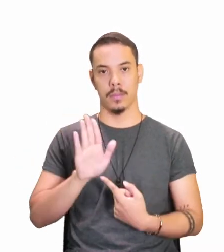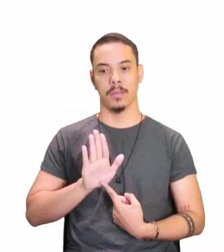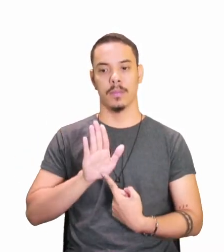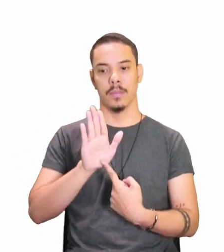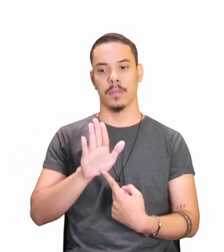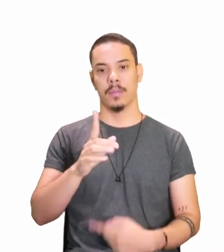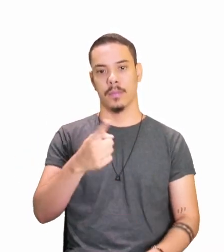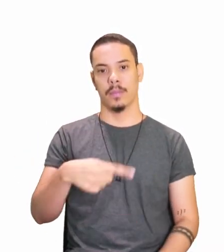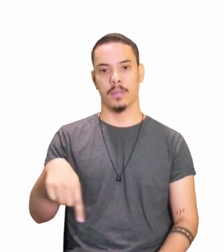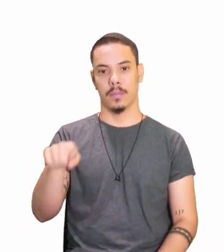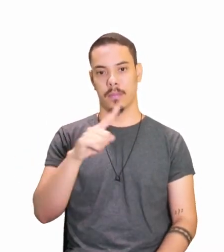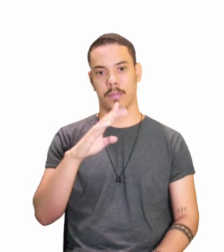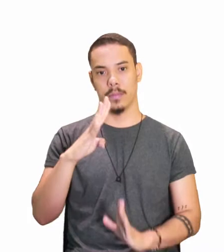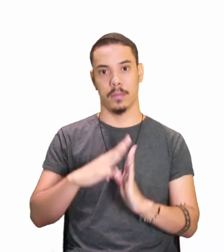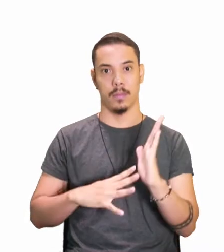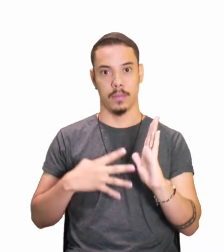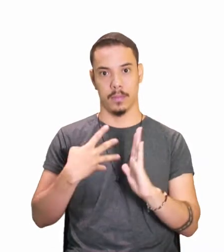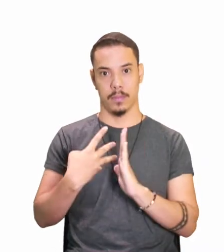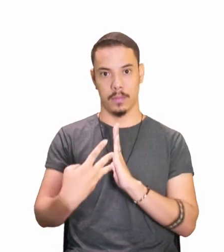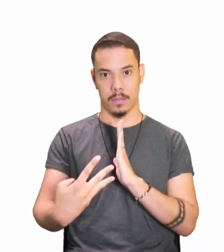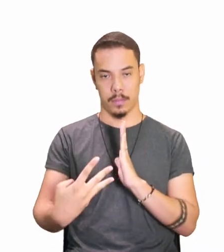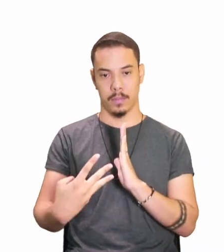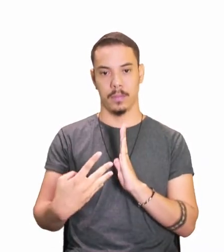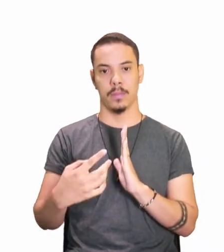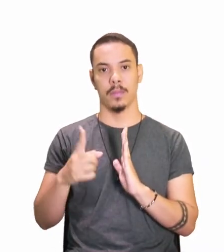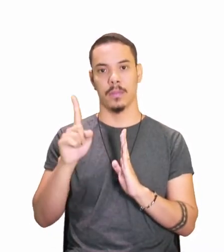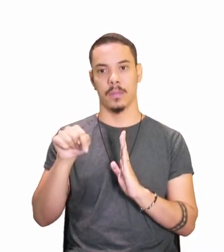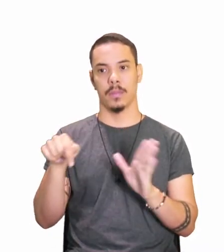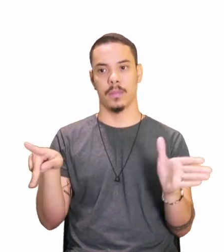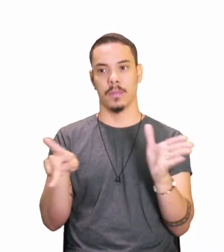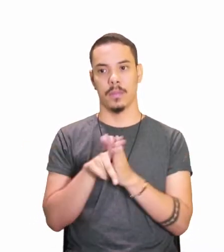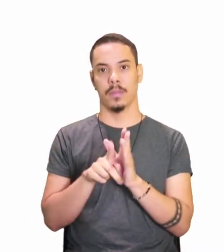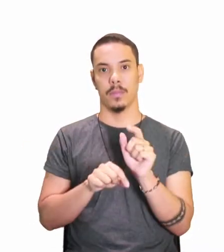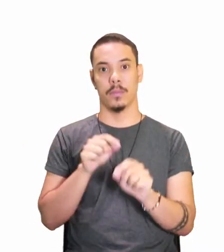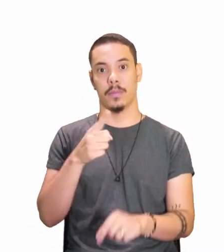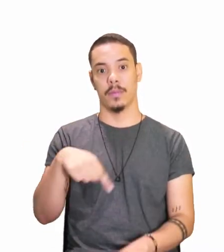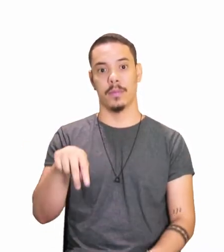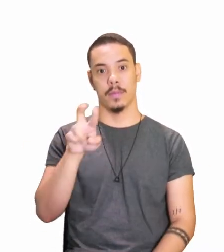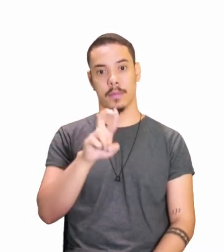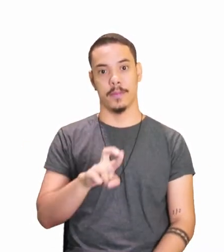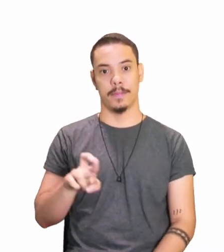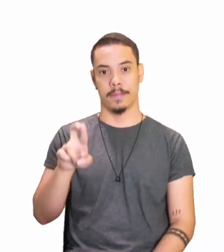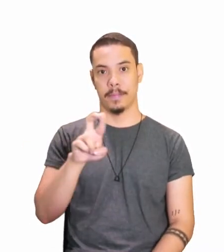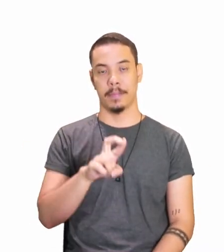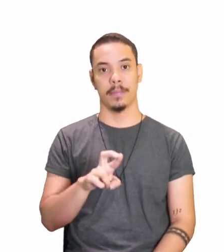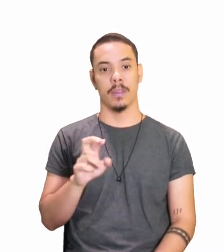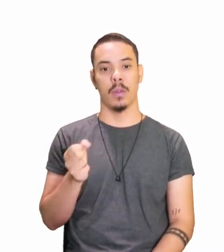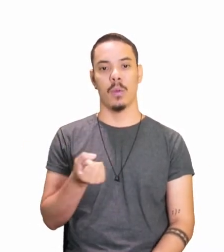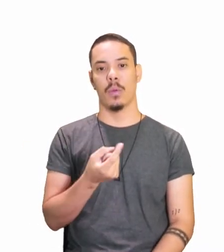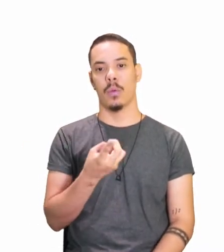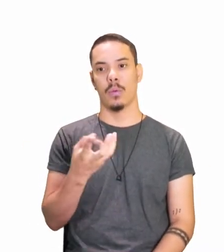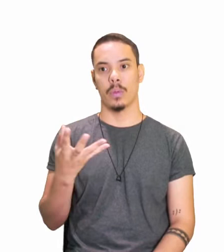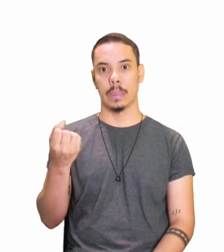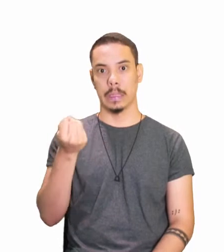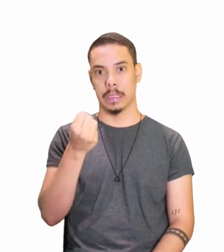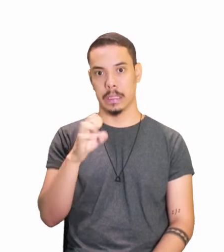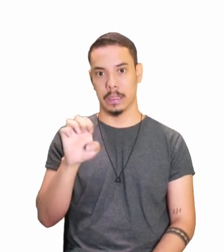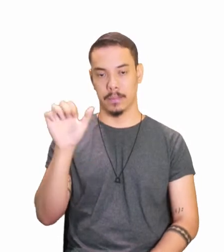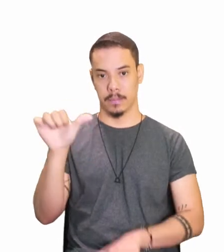vocês uma cartela, tá certo? Uma tabelinha aqui, você vai observar. Quando sofrer